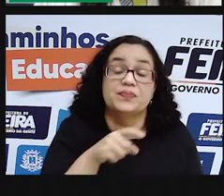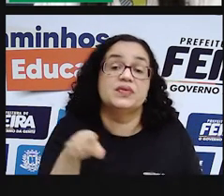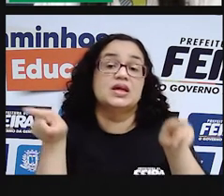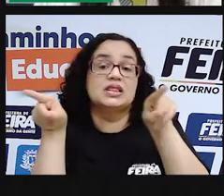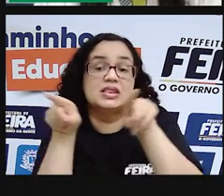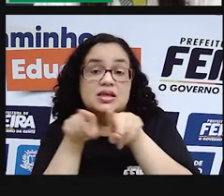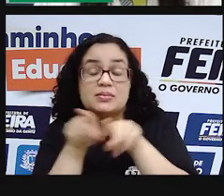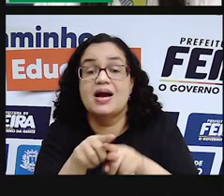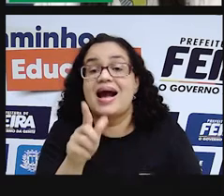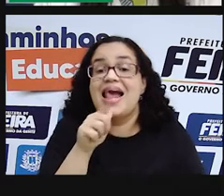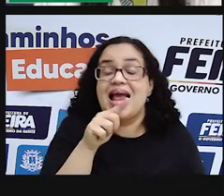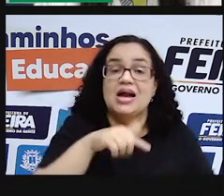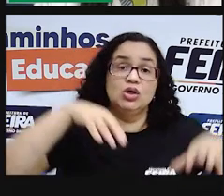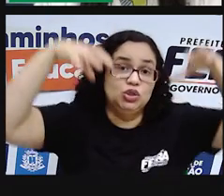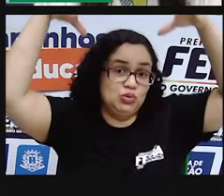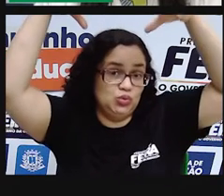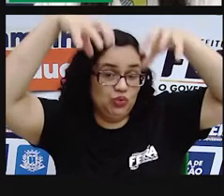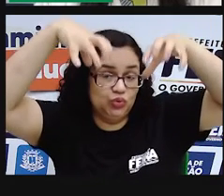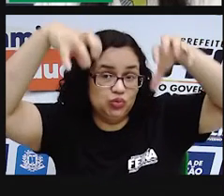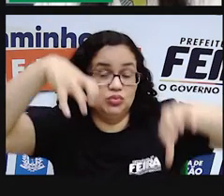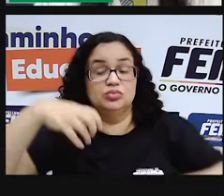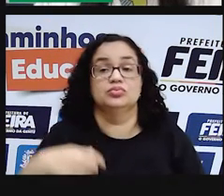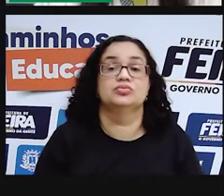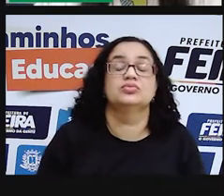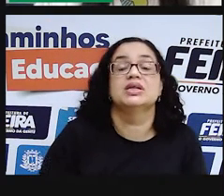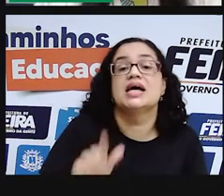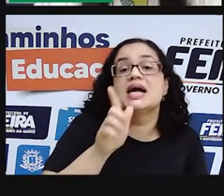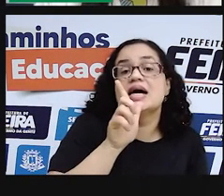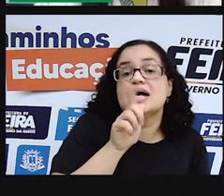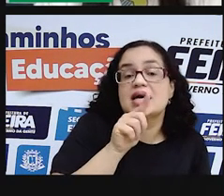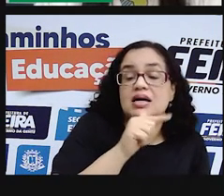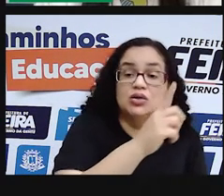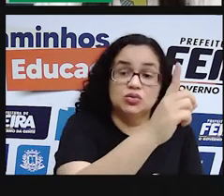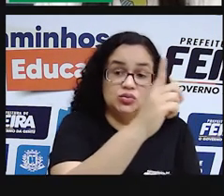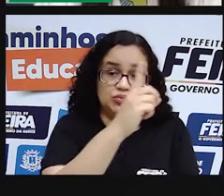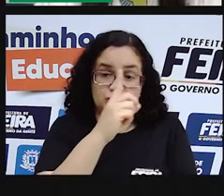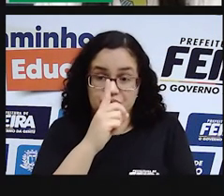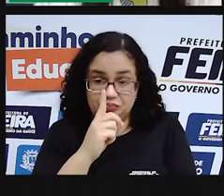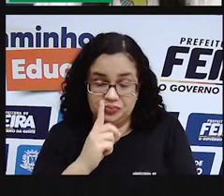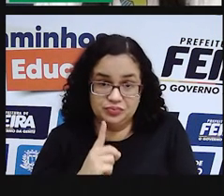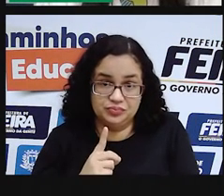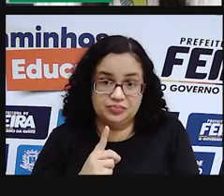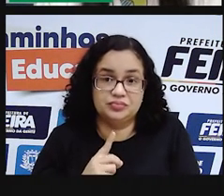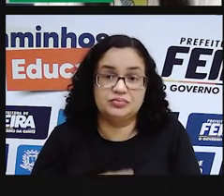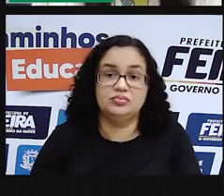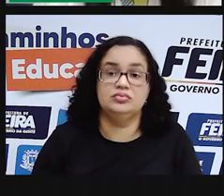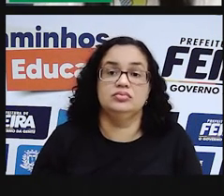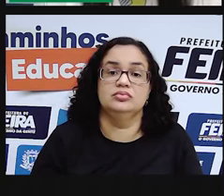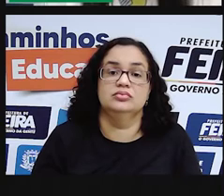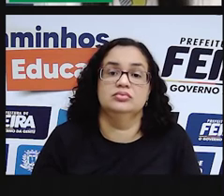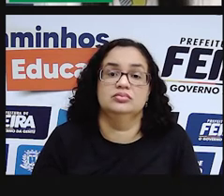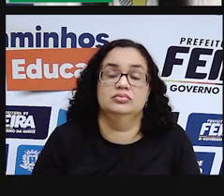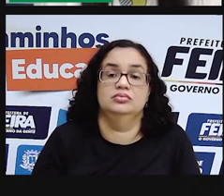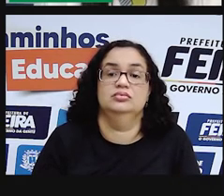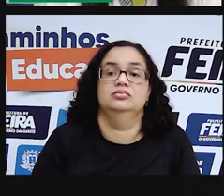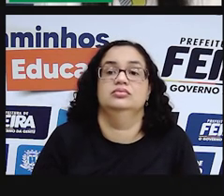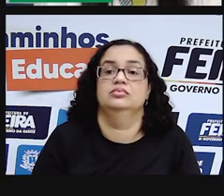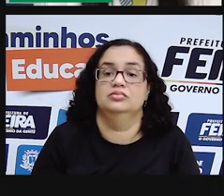acumular aí de água da chuva e outras fontes em que a água chegue a essa depressão e comece a ser acumulada.